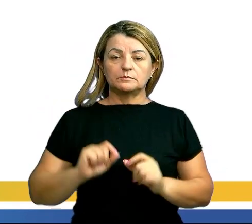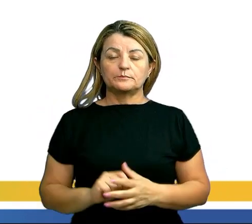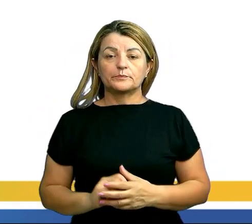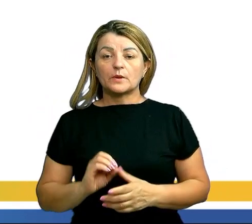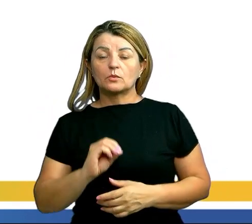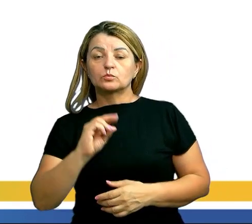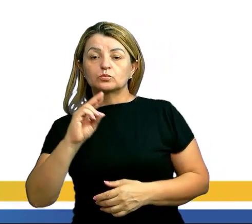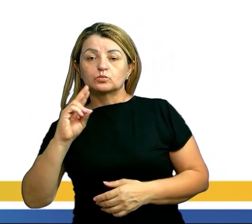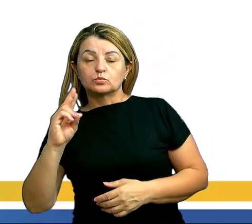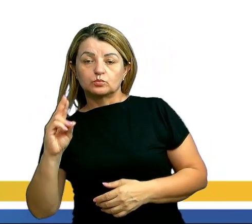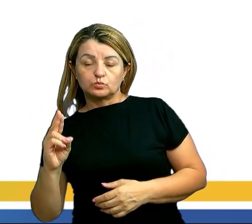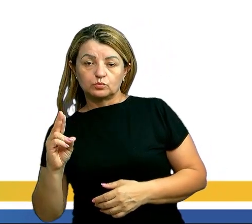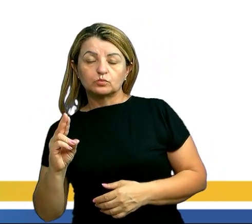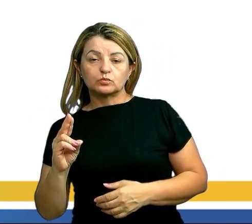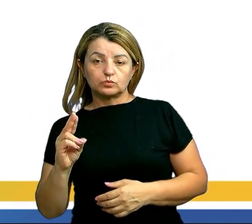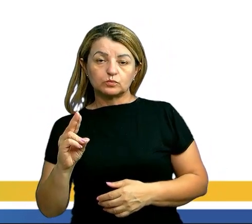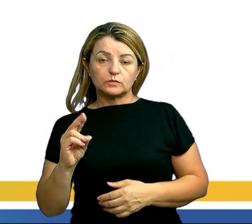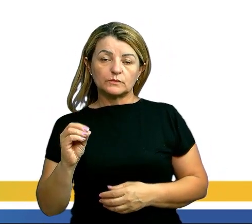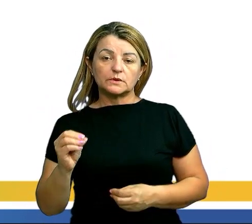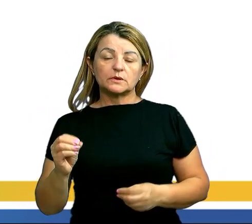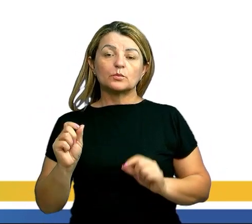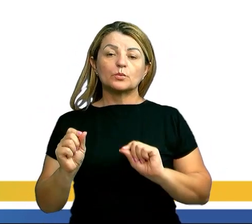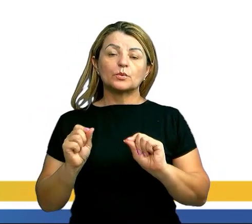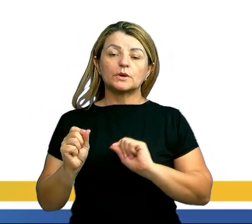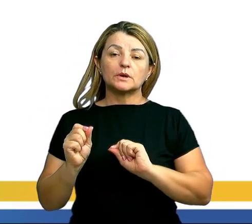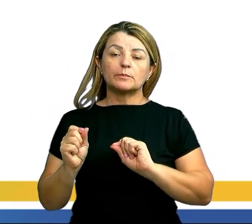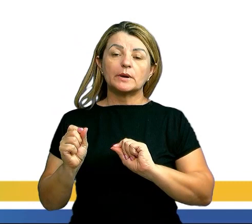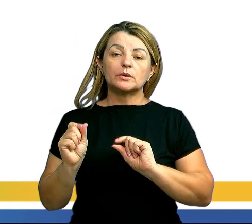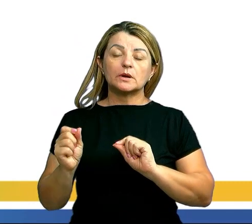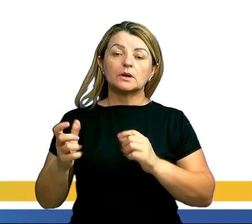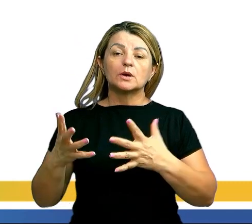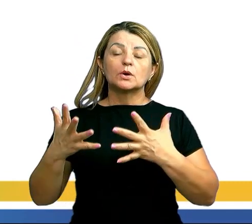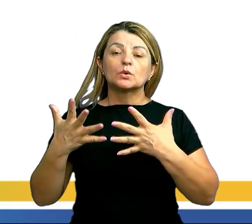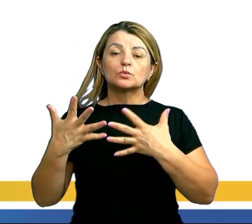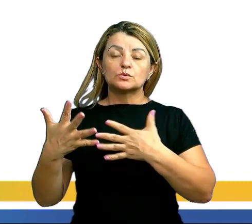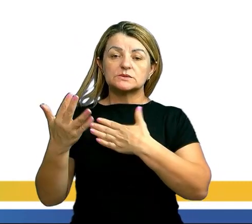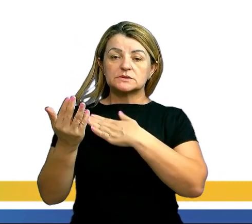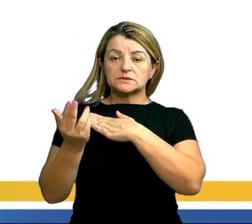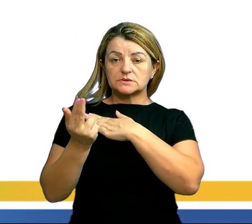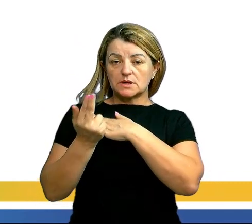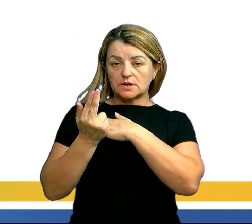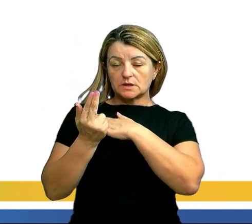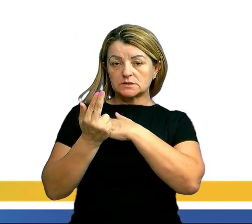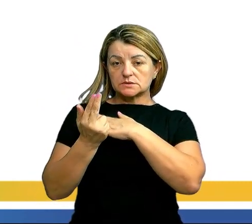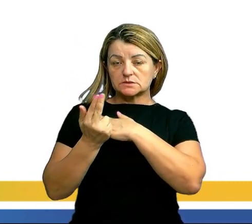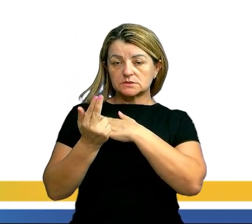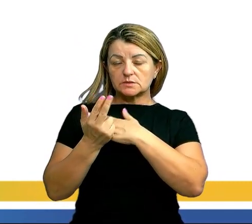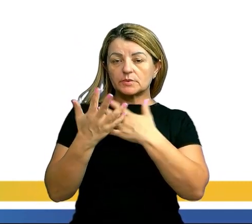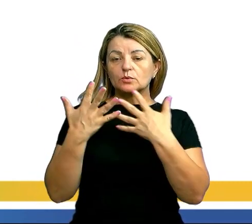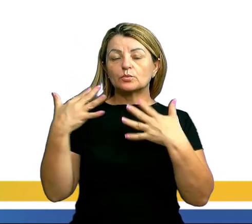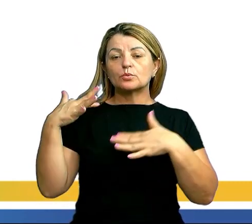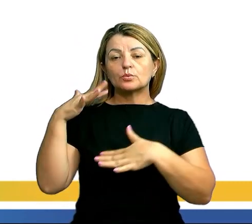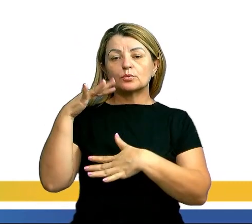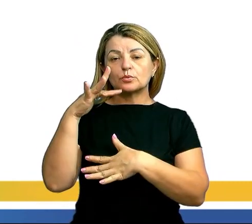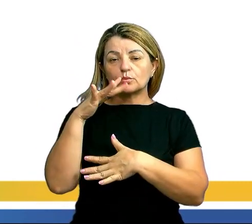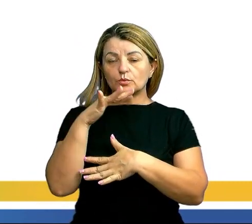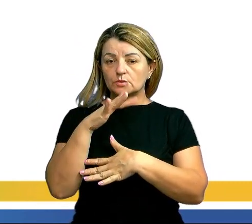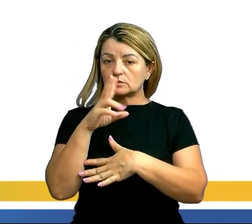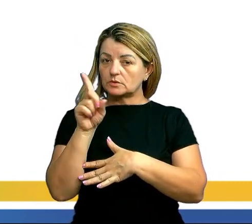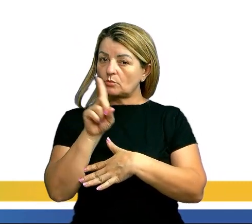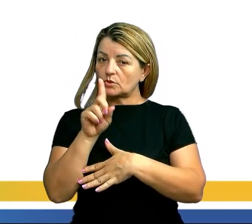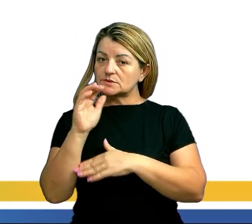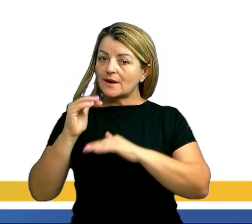ou vai nos servir para nos aquecer mas nós não podemos deixar que o corpo se aqueça muito além dos